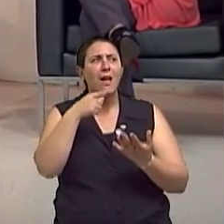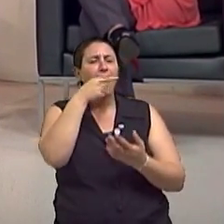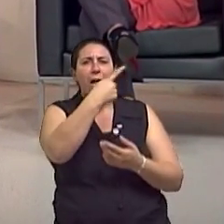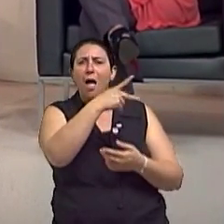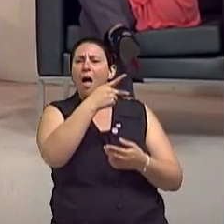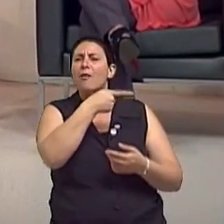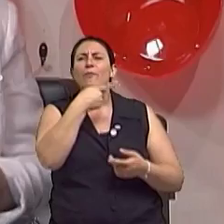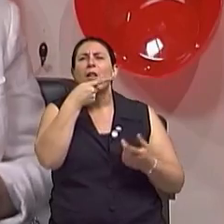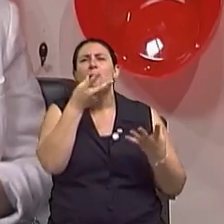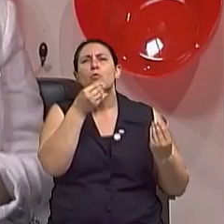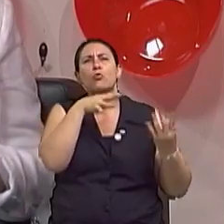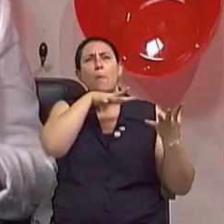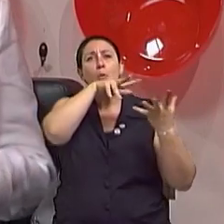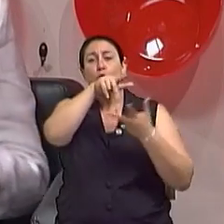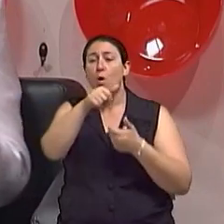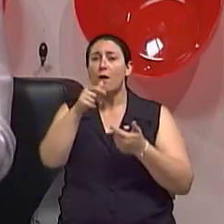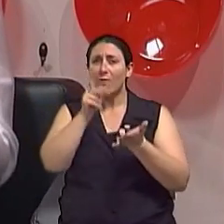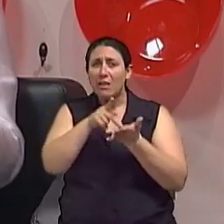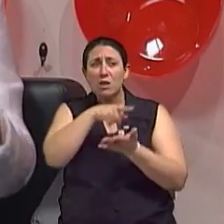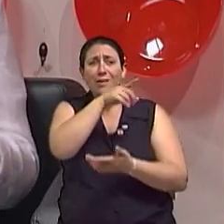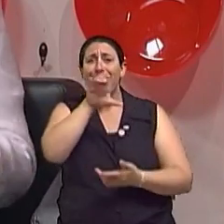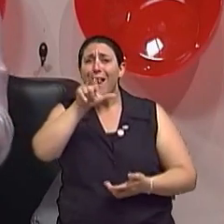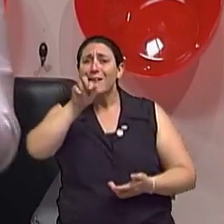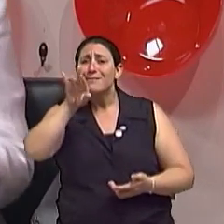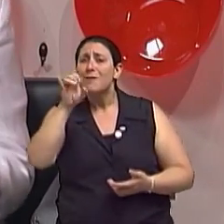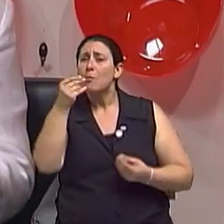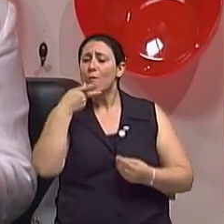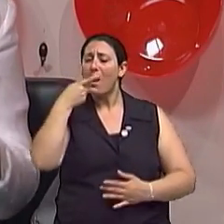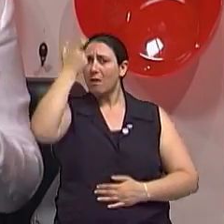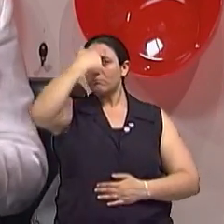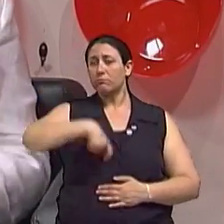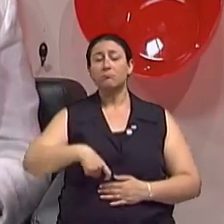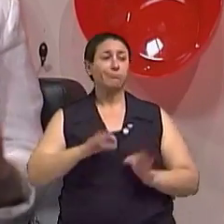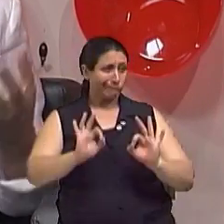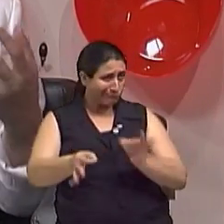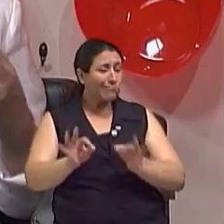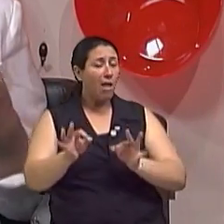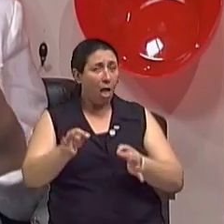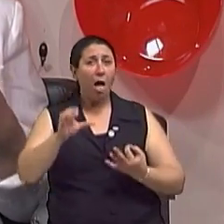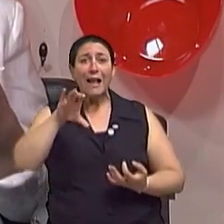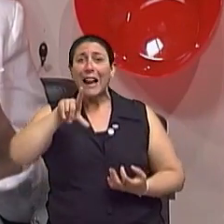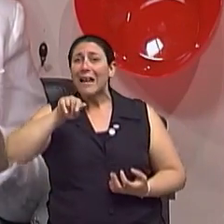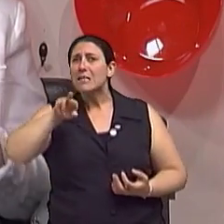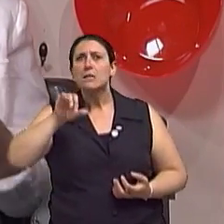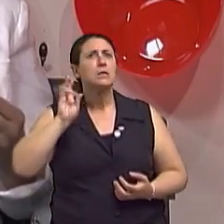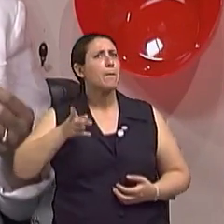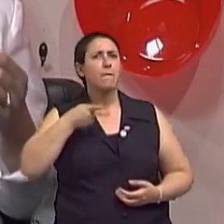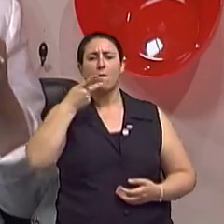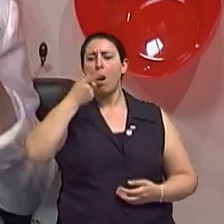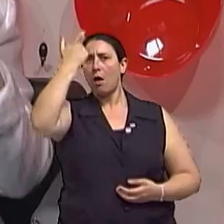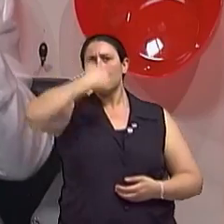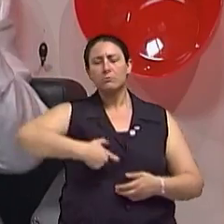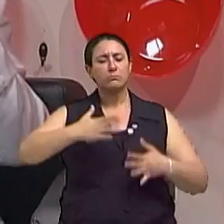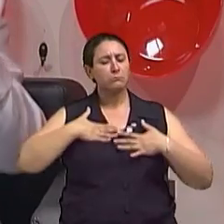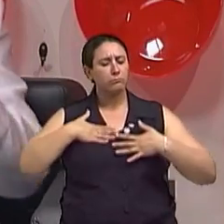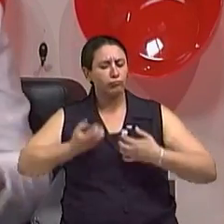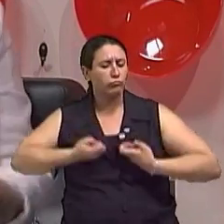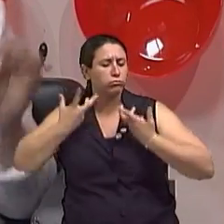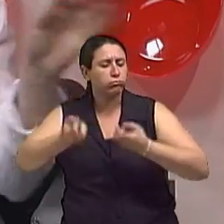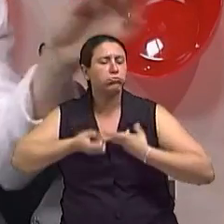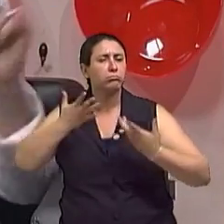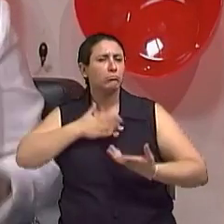com muito... Ela falava muito dela. Dela e das contradições que tinha nesse mundo. Mas nós podemos trazer uma outra escritora que veio um pouquinho antes dela,